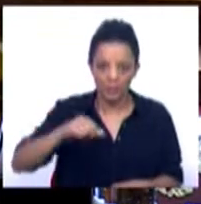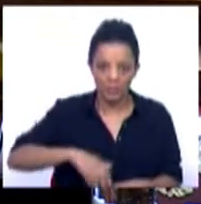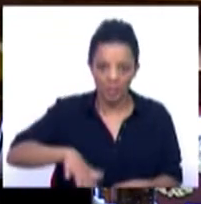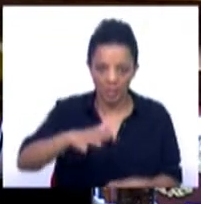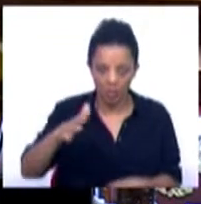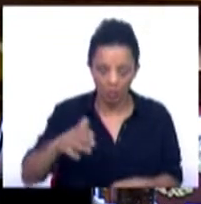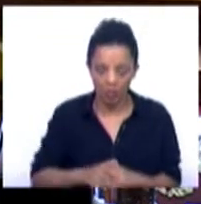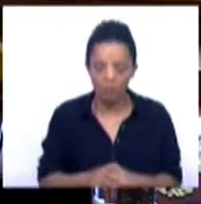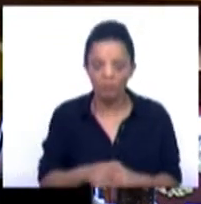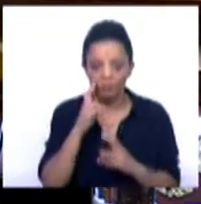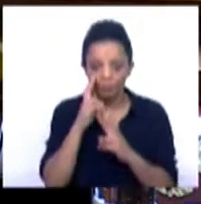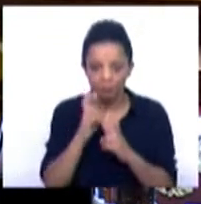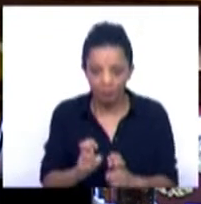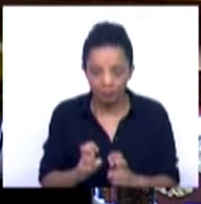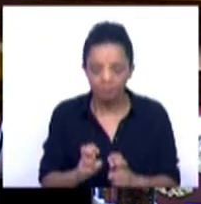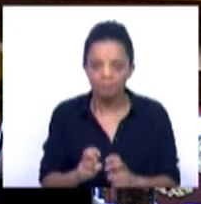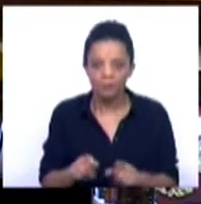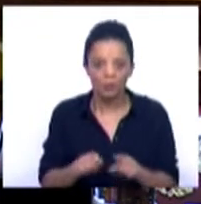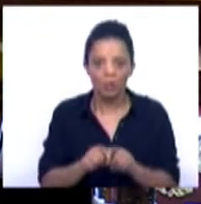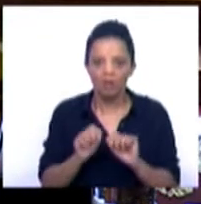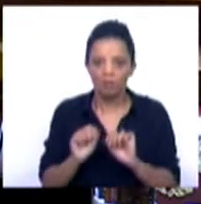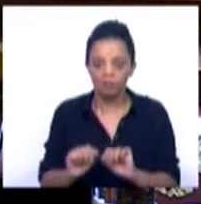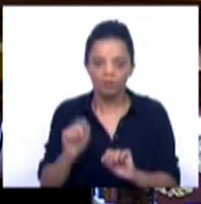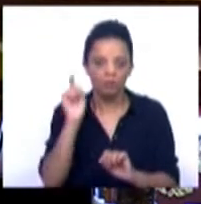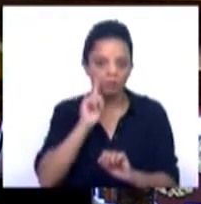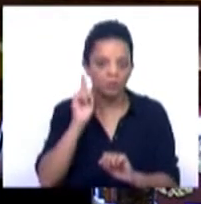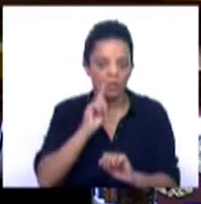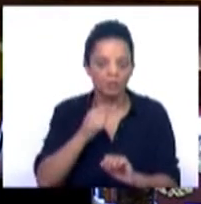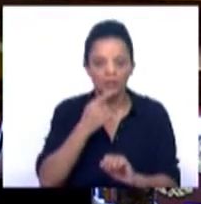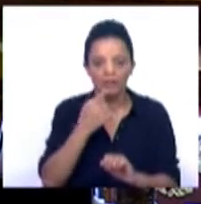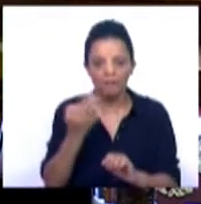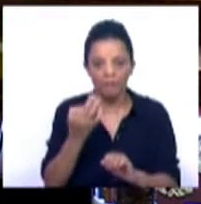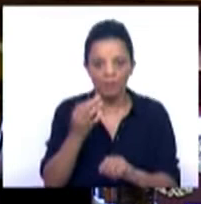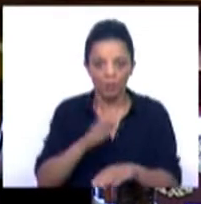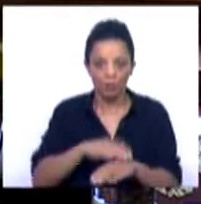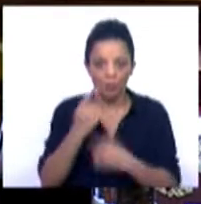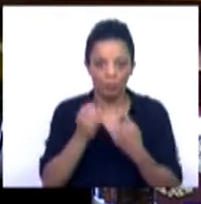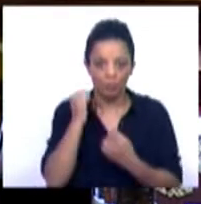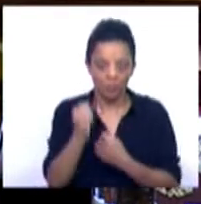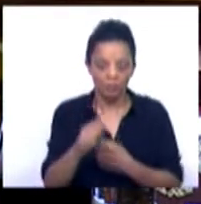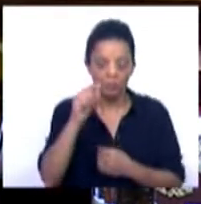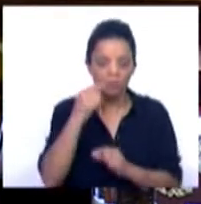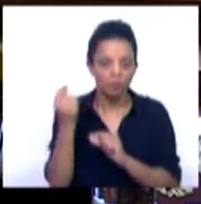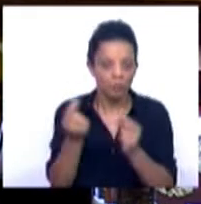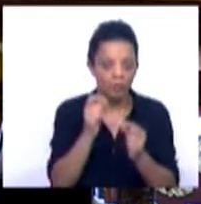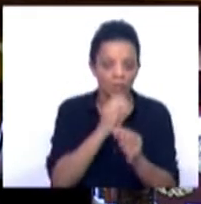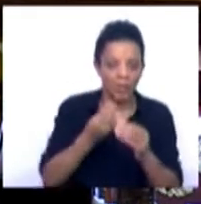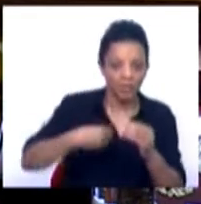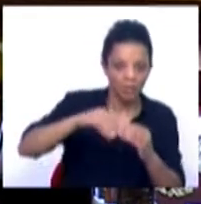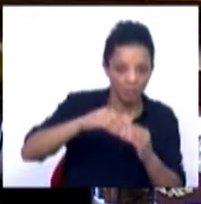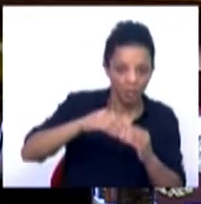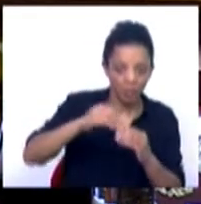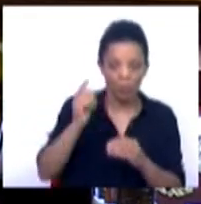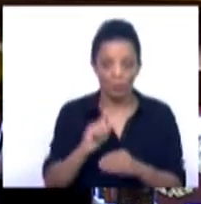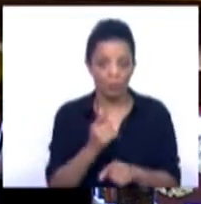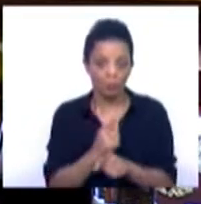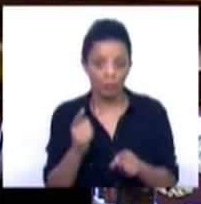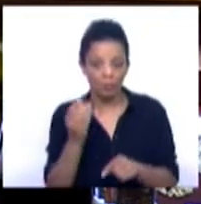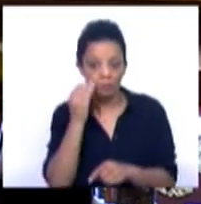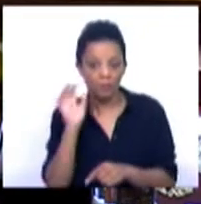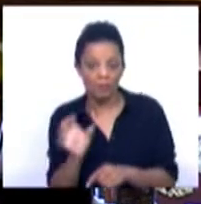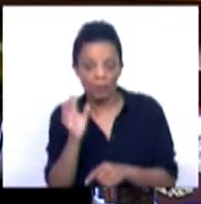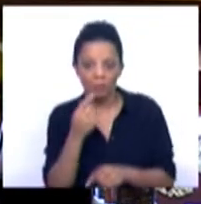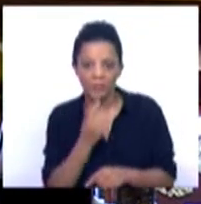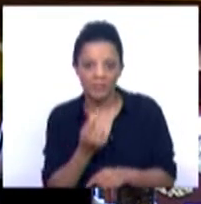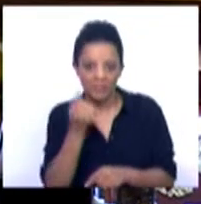que os agentes de investigação reputam de essenciais para certos crimes. E é discutível se se pode acrescentá-los, uma vez que a sua natureza